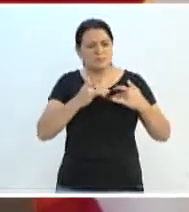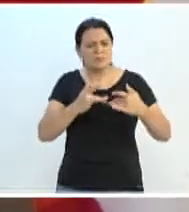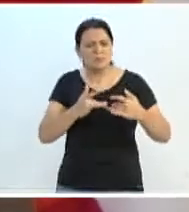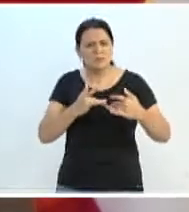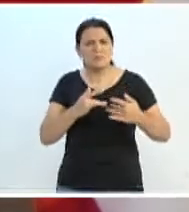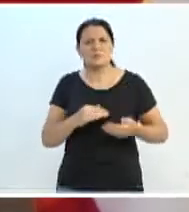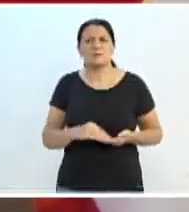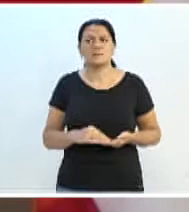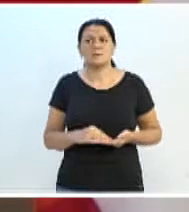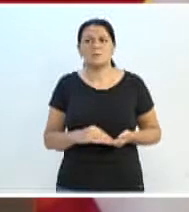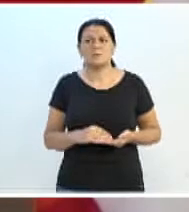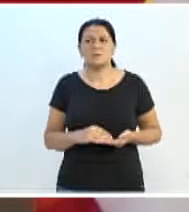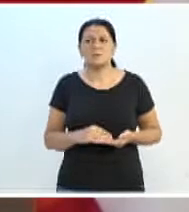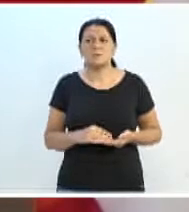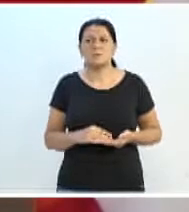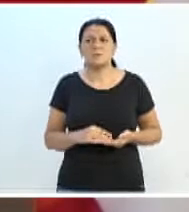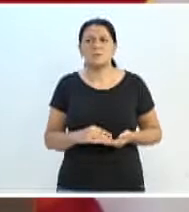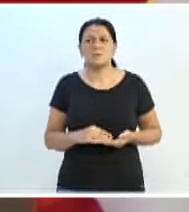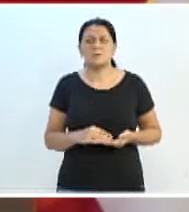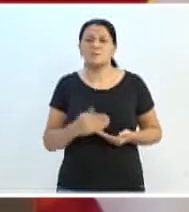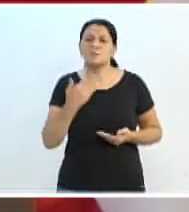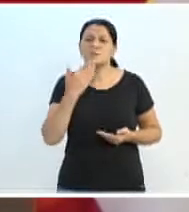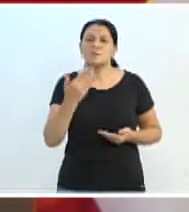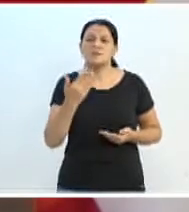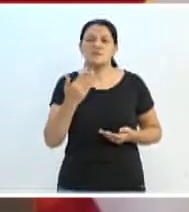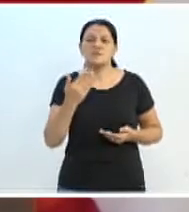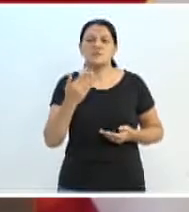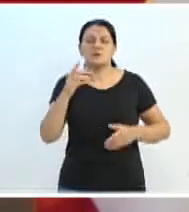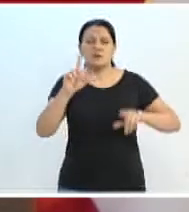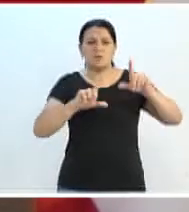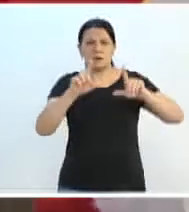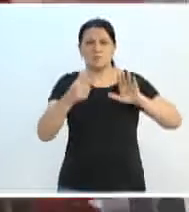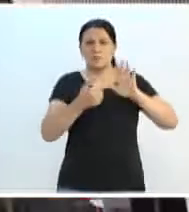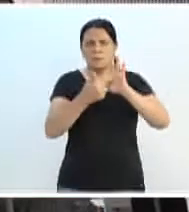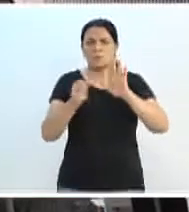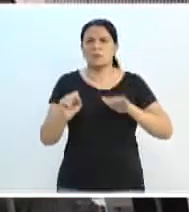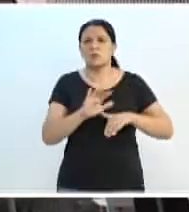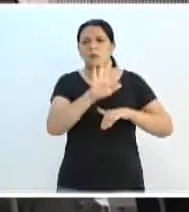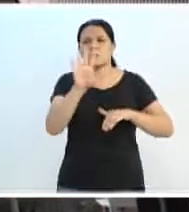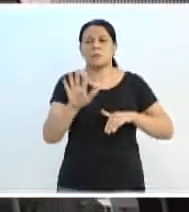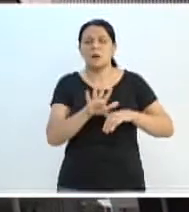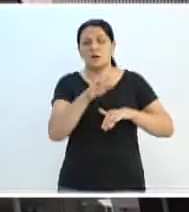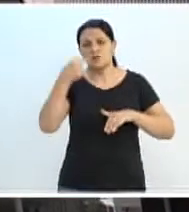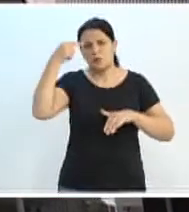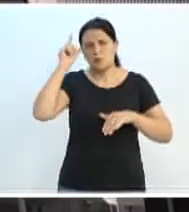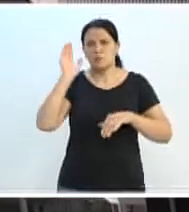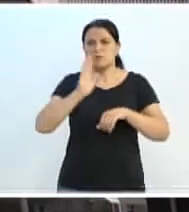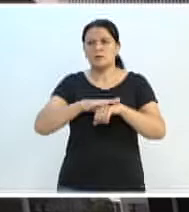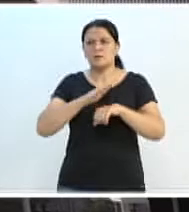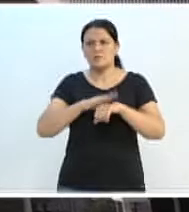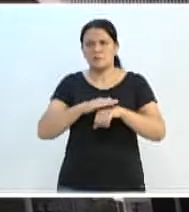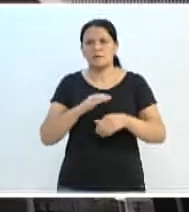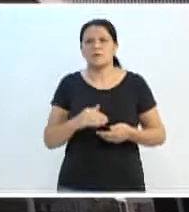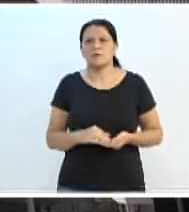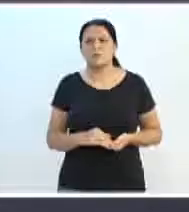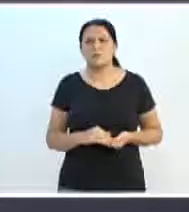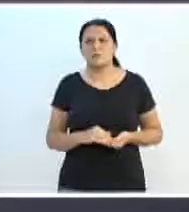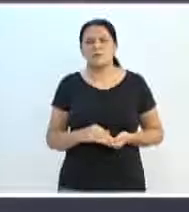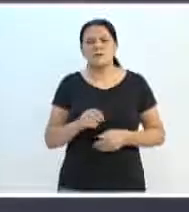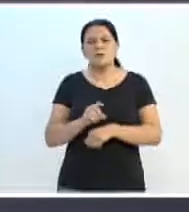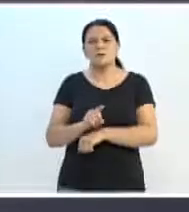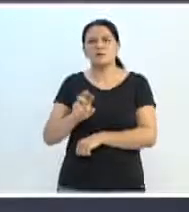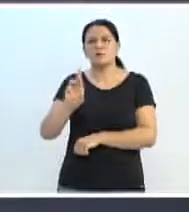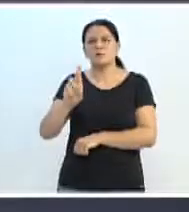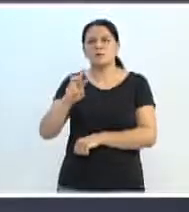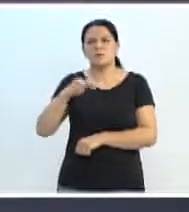Nós temos... Eu quero pedir à TVL que mostre algumas imagens que fizemos ontem, enquanto eu falo para vocês. A doutora Marcela, e eu